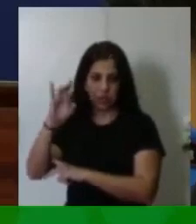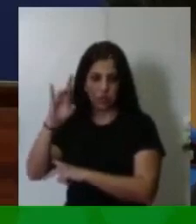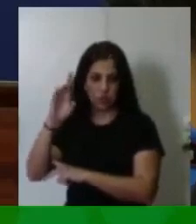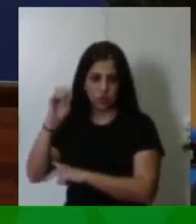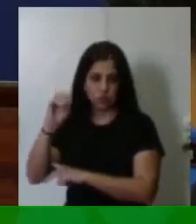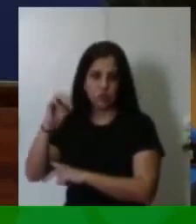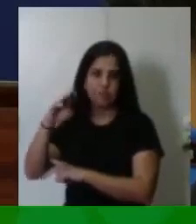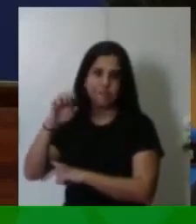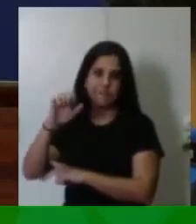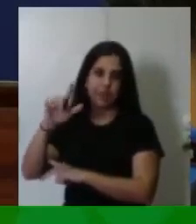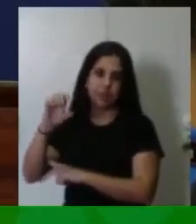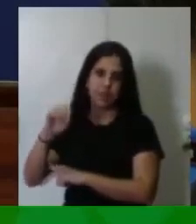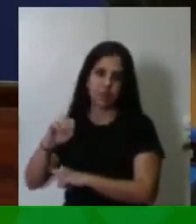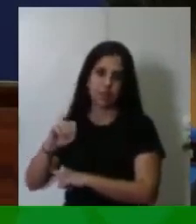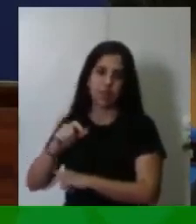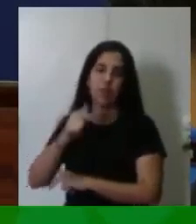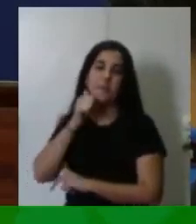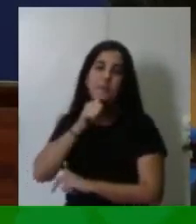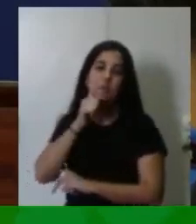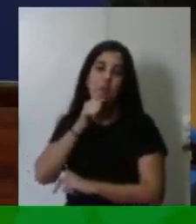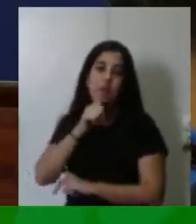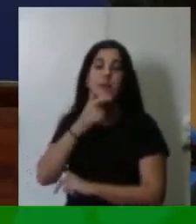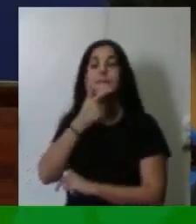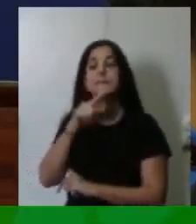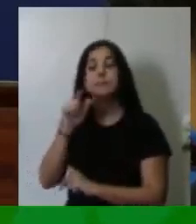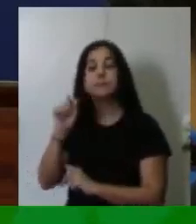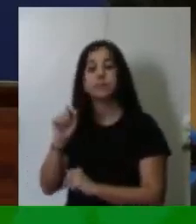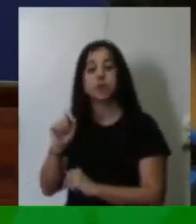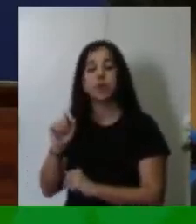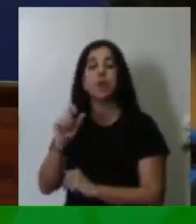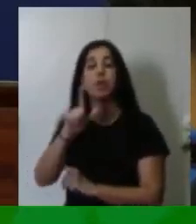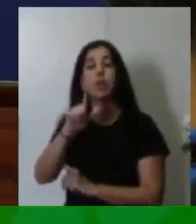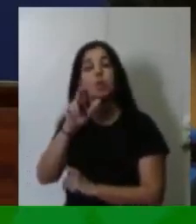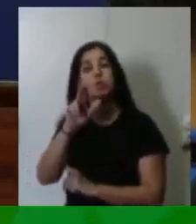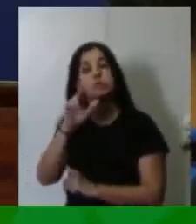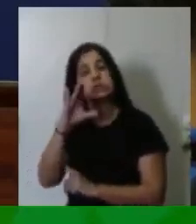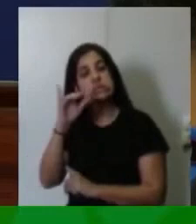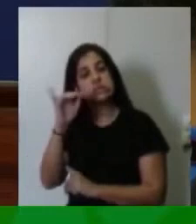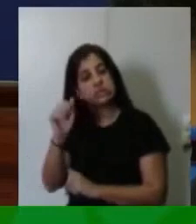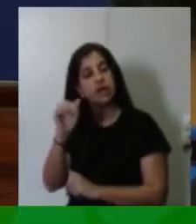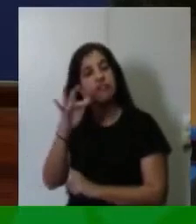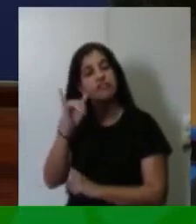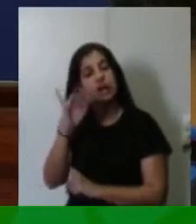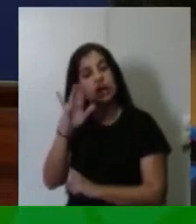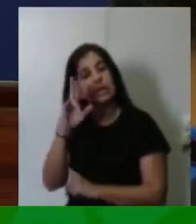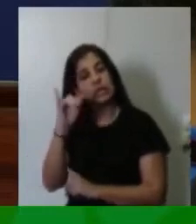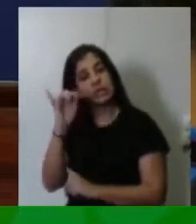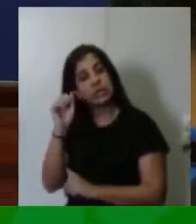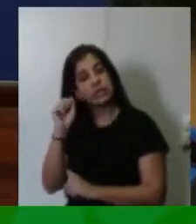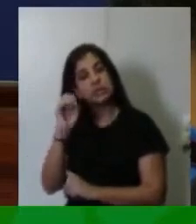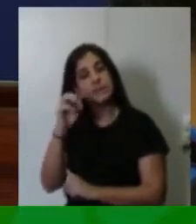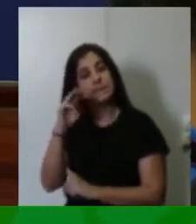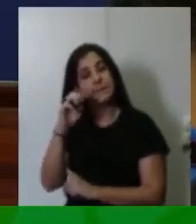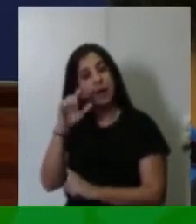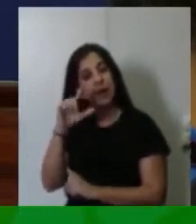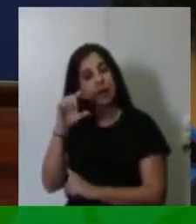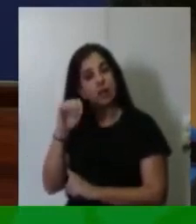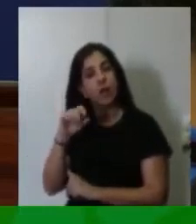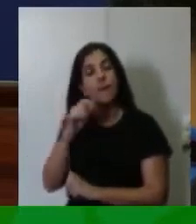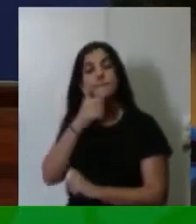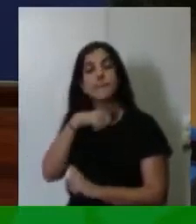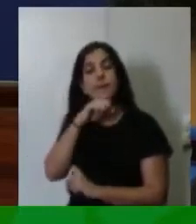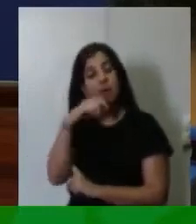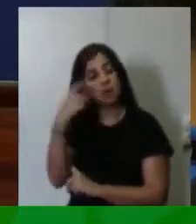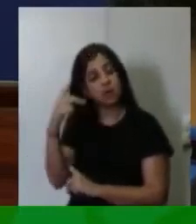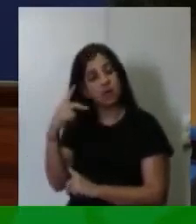Eu tenho que falar em Dona Lúcia. É, Dona Lúcia Farias de Mello, a mãe dele. Criados lá,